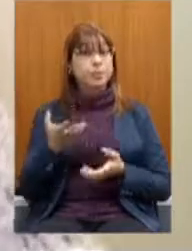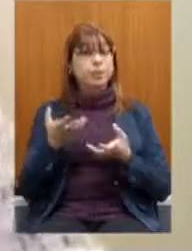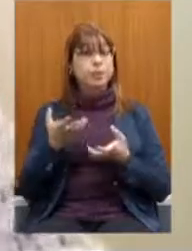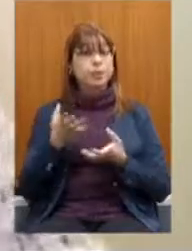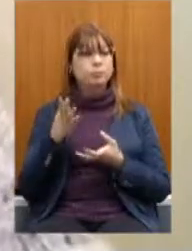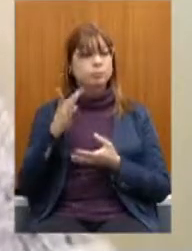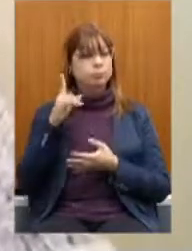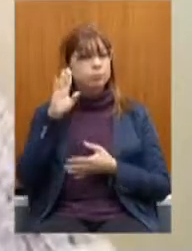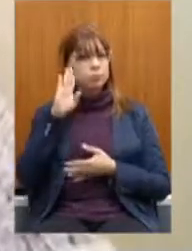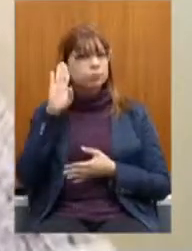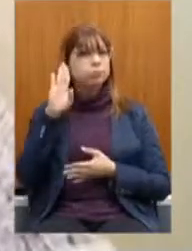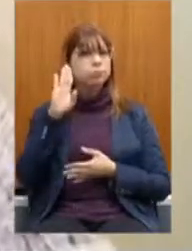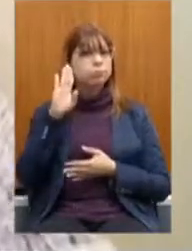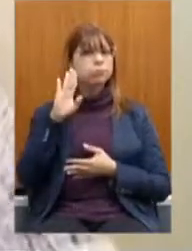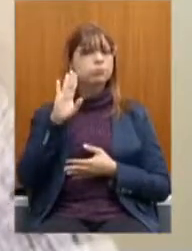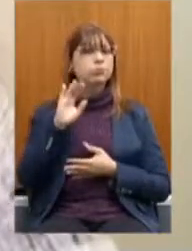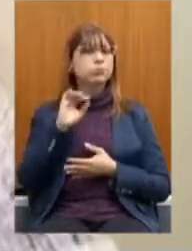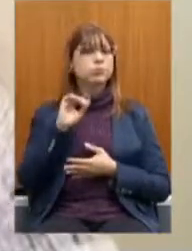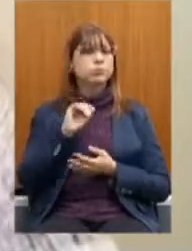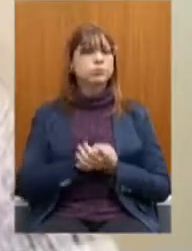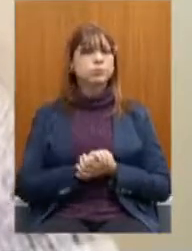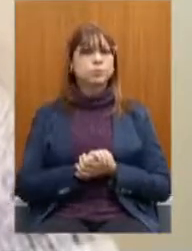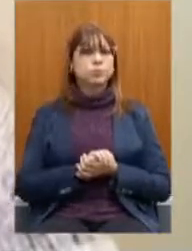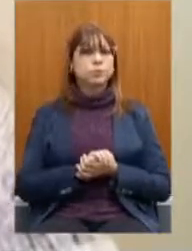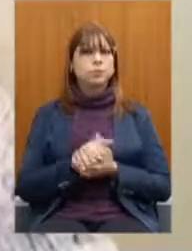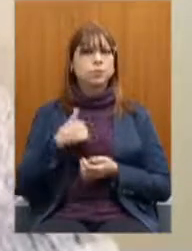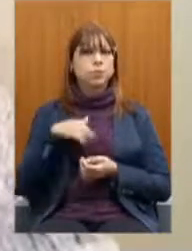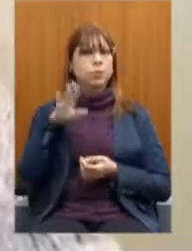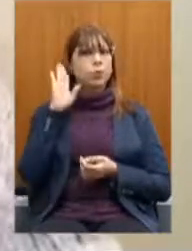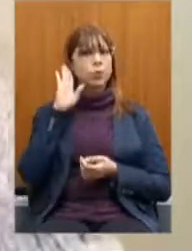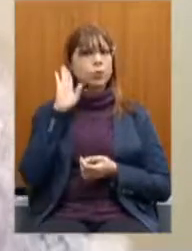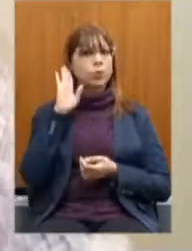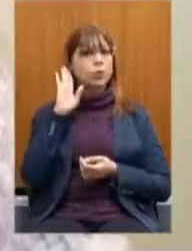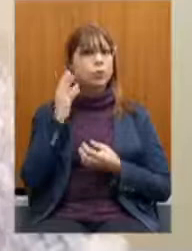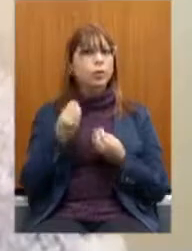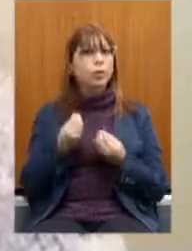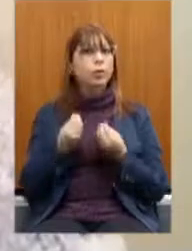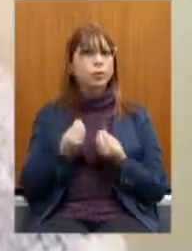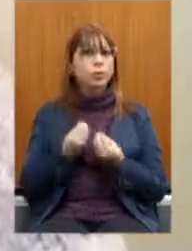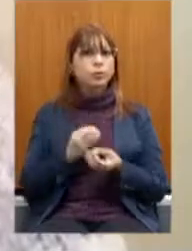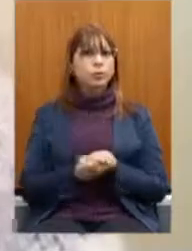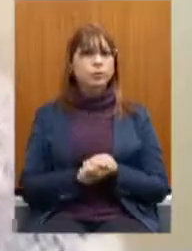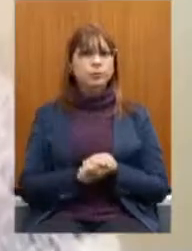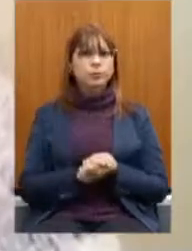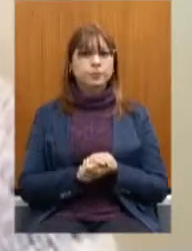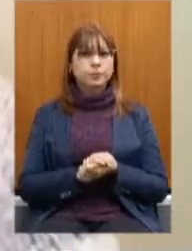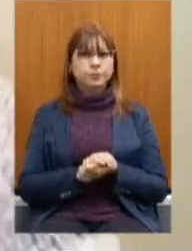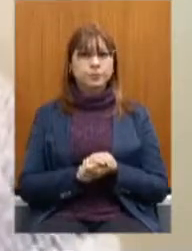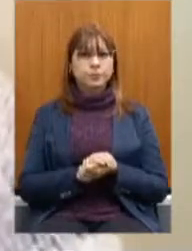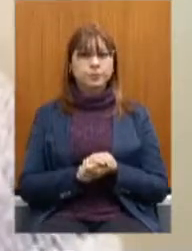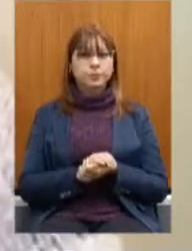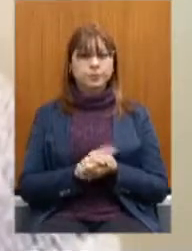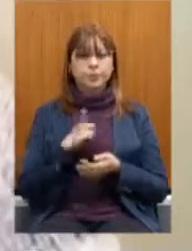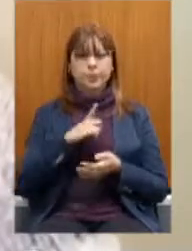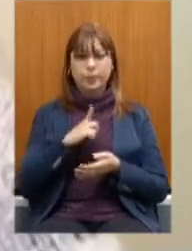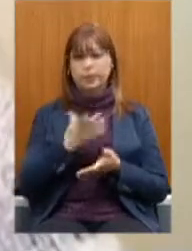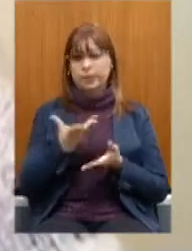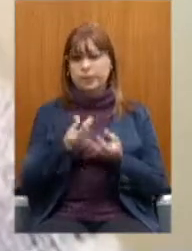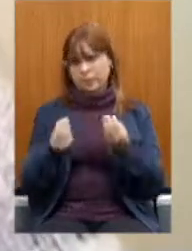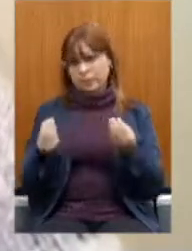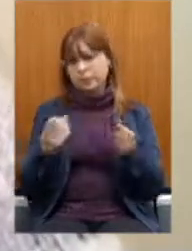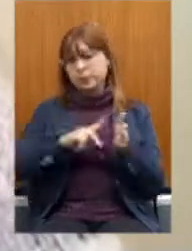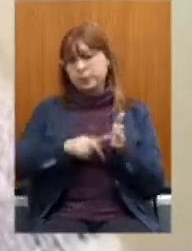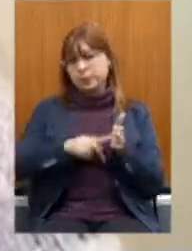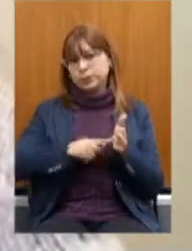destacar aqui que eu tenho ouvido muito a Conquete, que é uma ação de vários sindicatos, que inclusive o